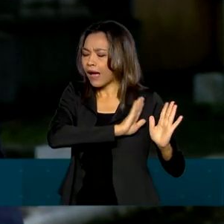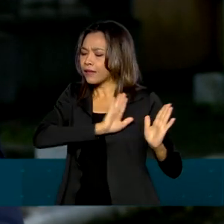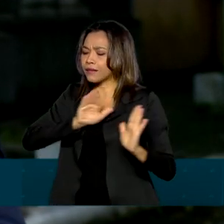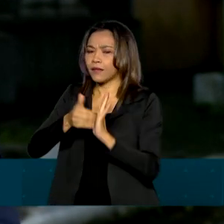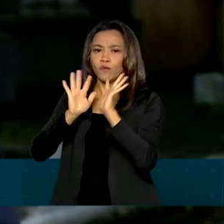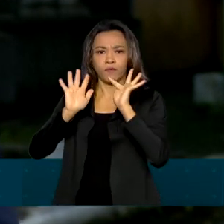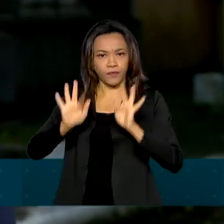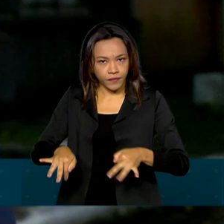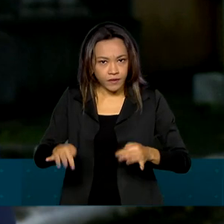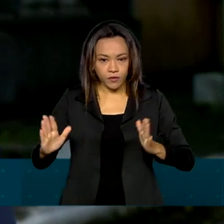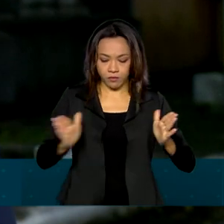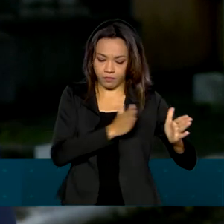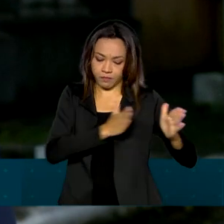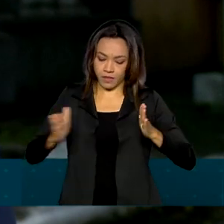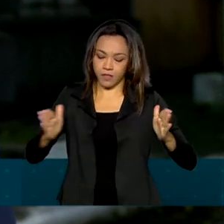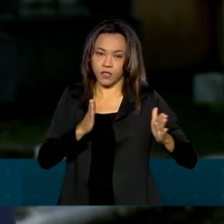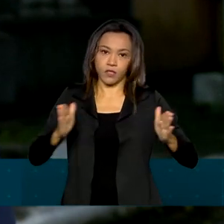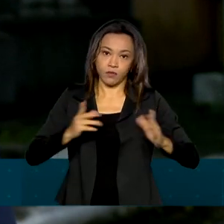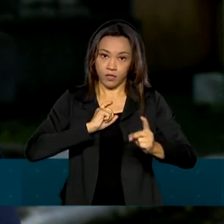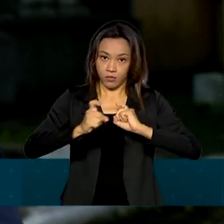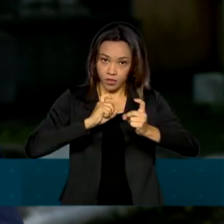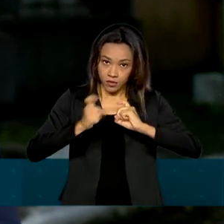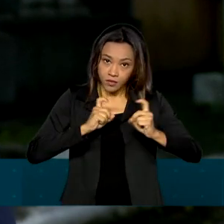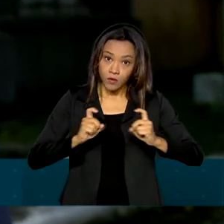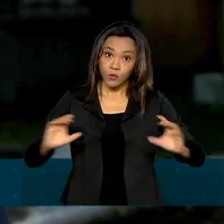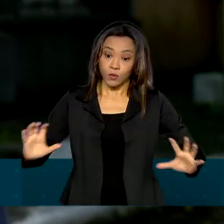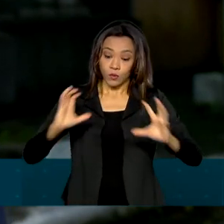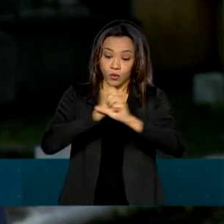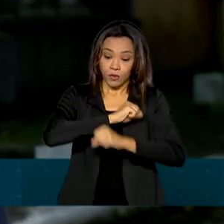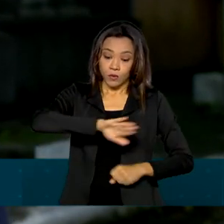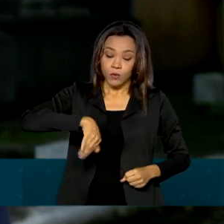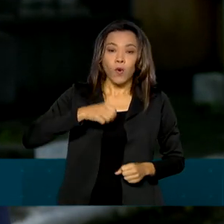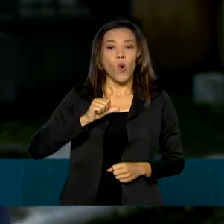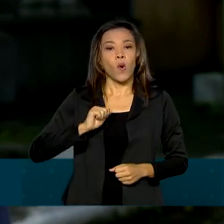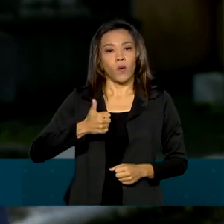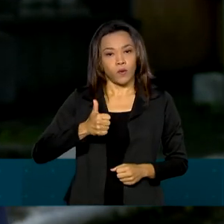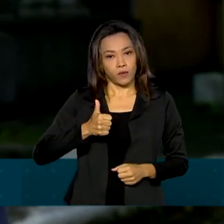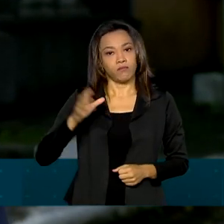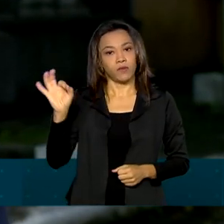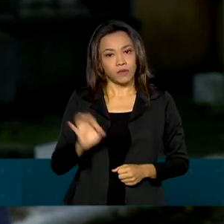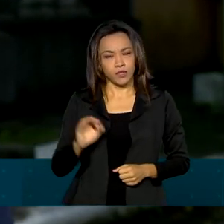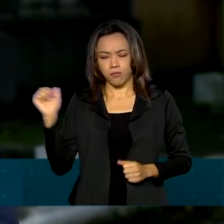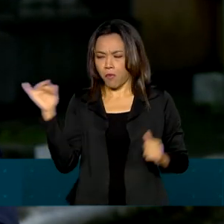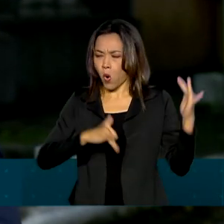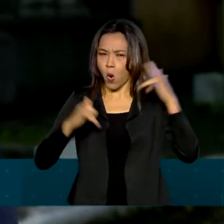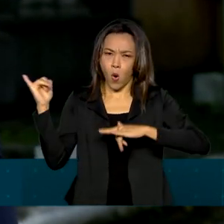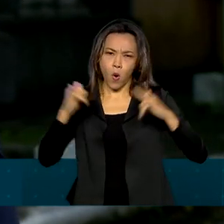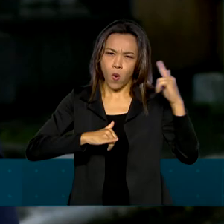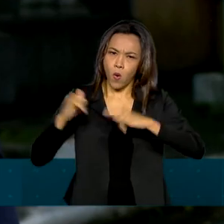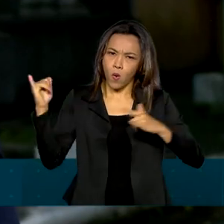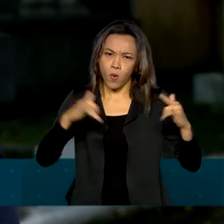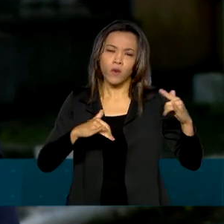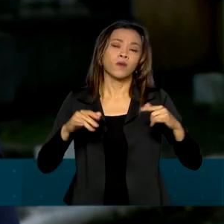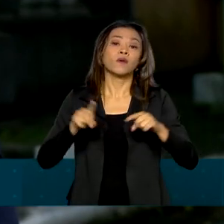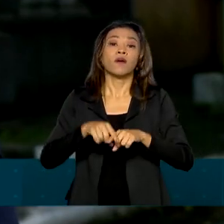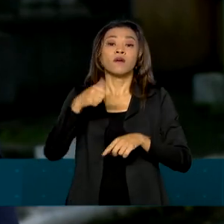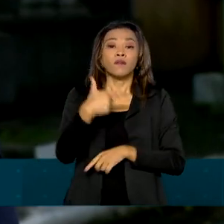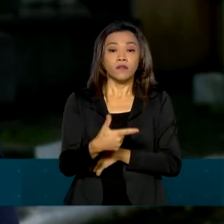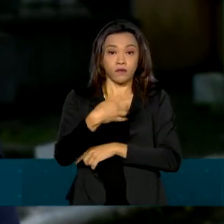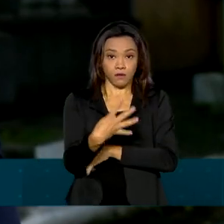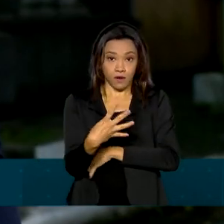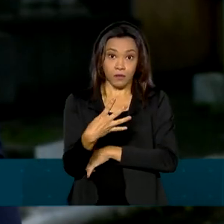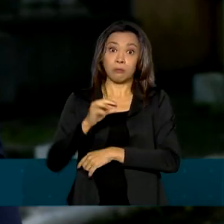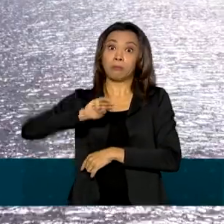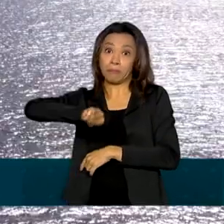Juntos, os 22 aeroportos leiloados representam 11% do tráfego de passageiros, cerca de 24 milhões de